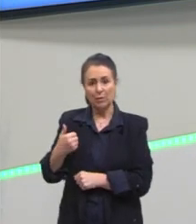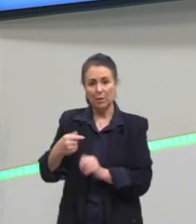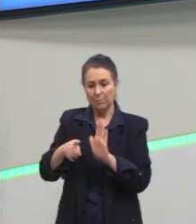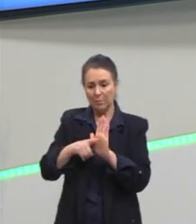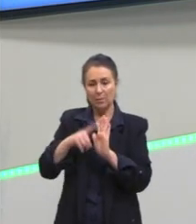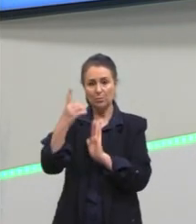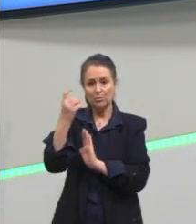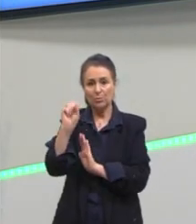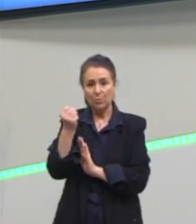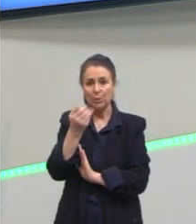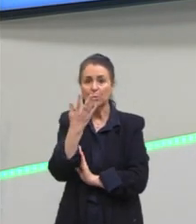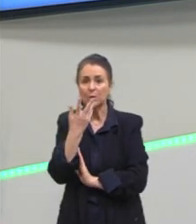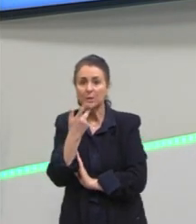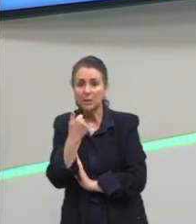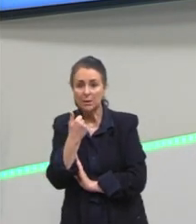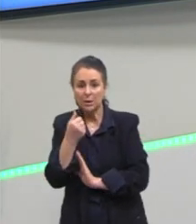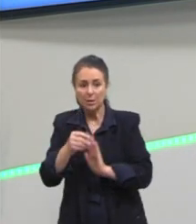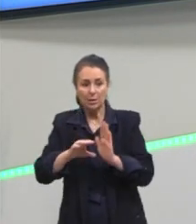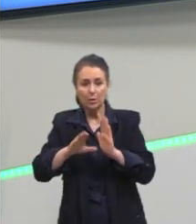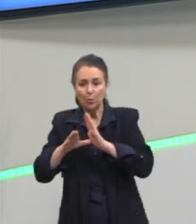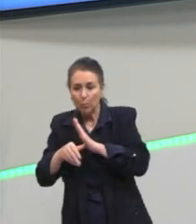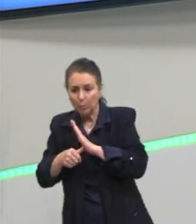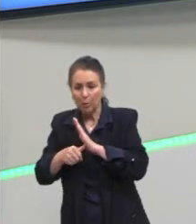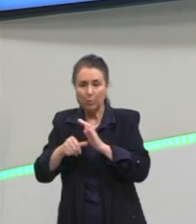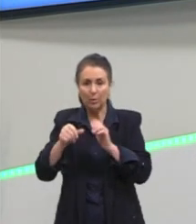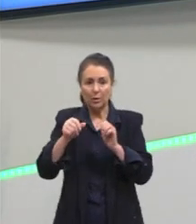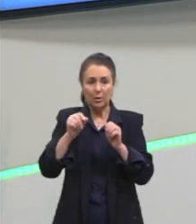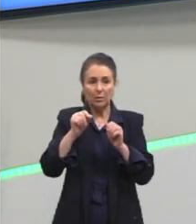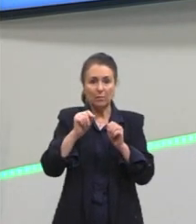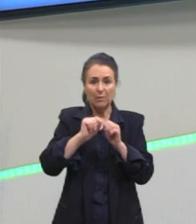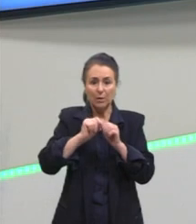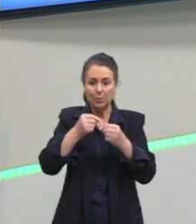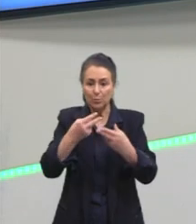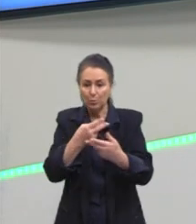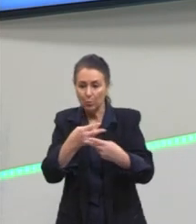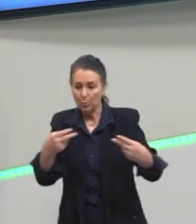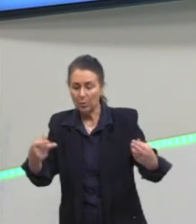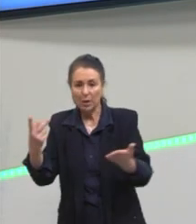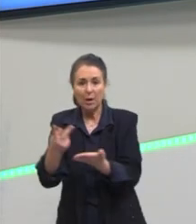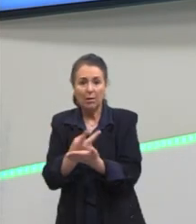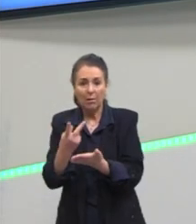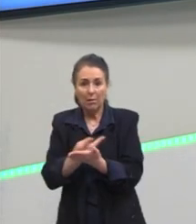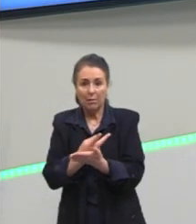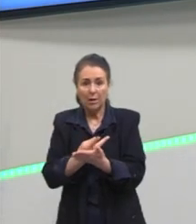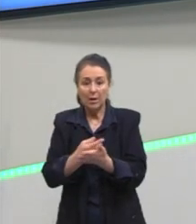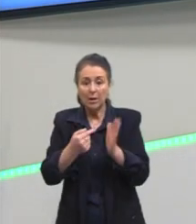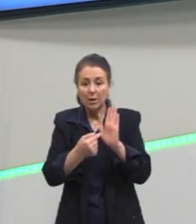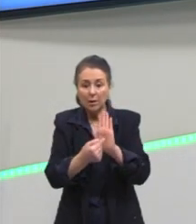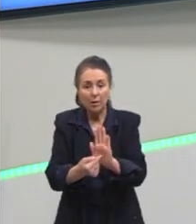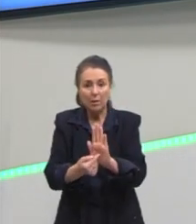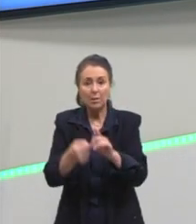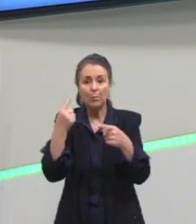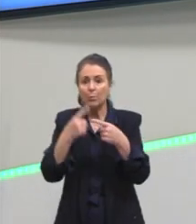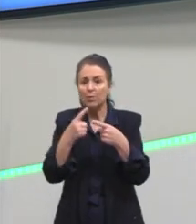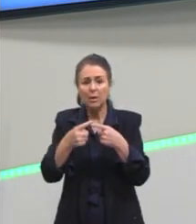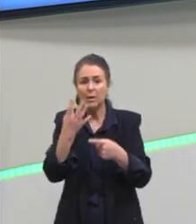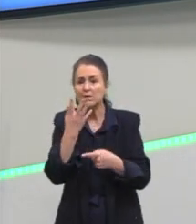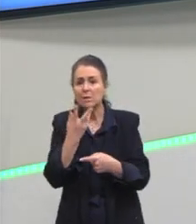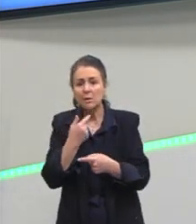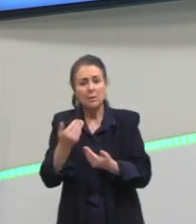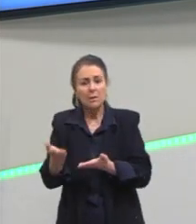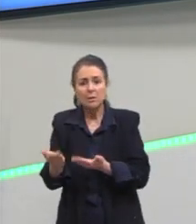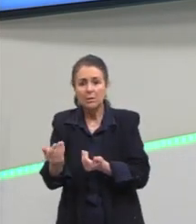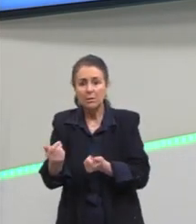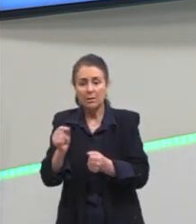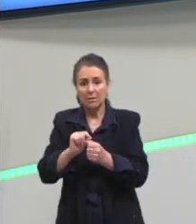são delinquentes. E lá trata por que essas crianças agem dessa forma e por que eles têm esse comportamento, né, que a gente costuma